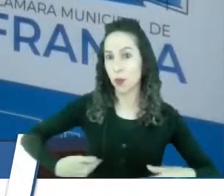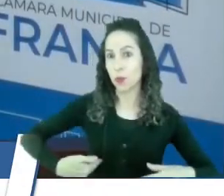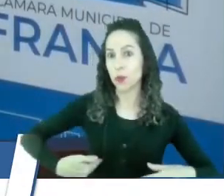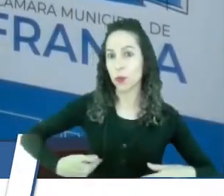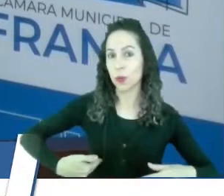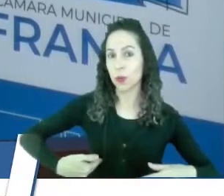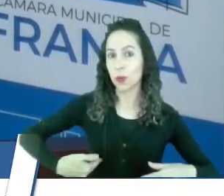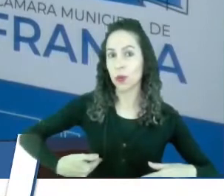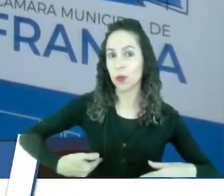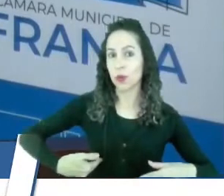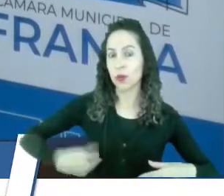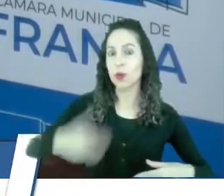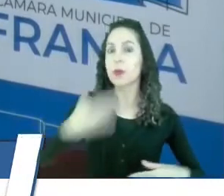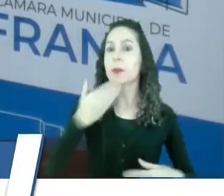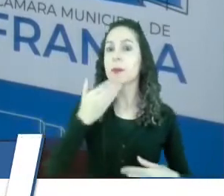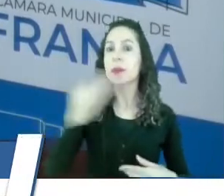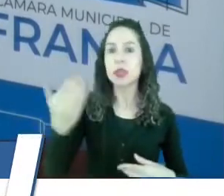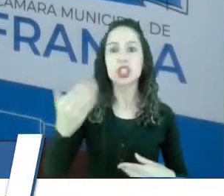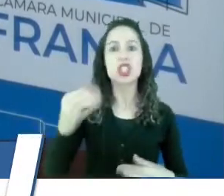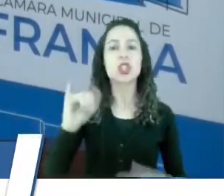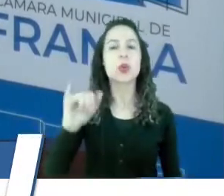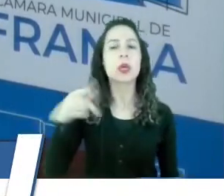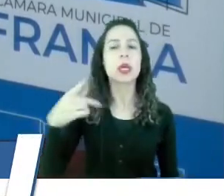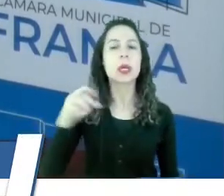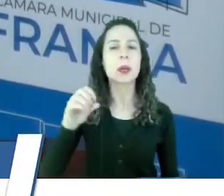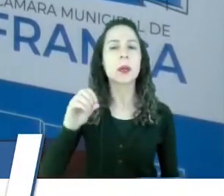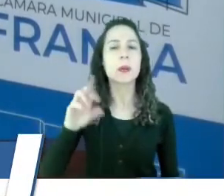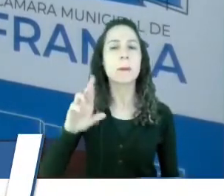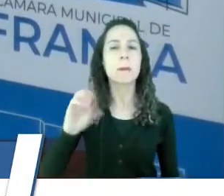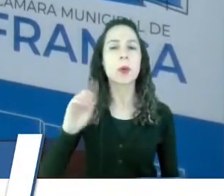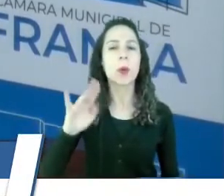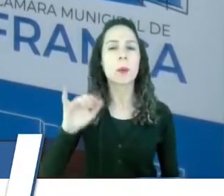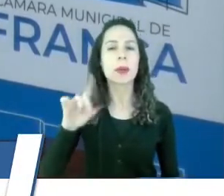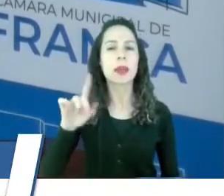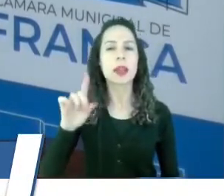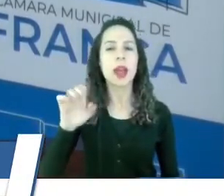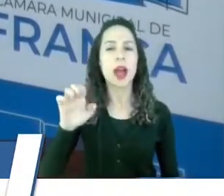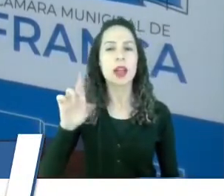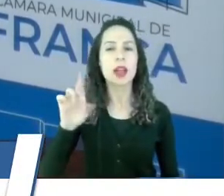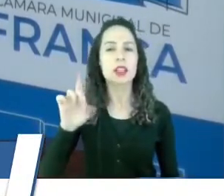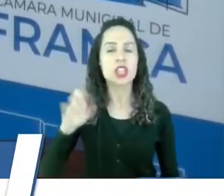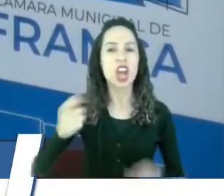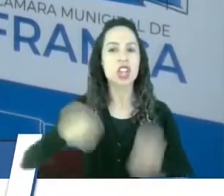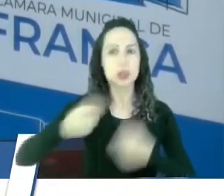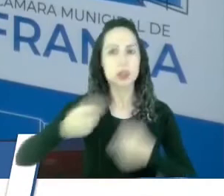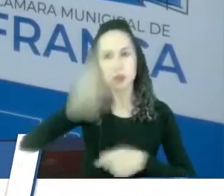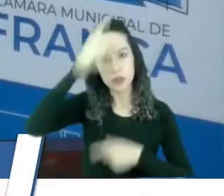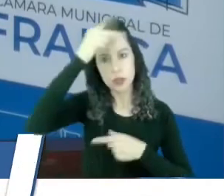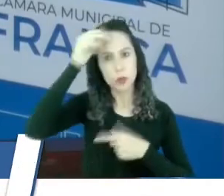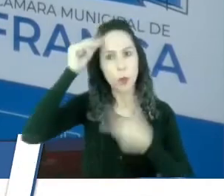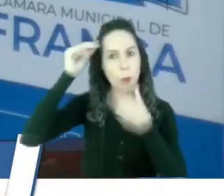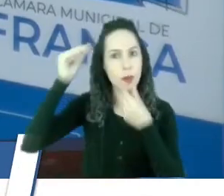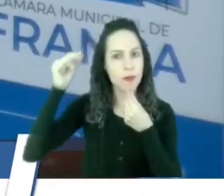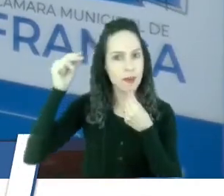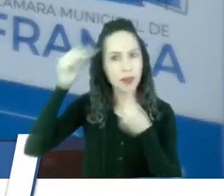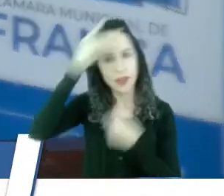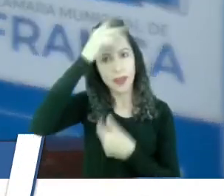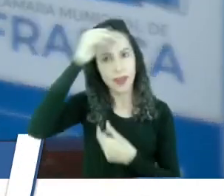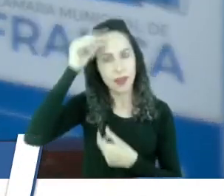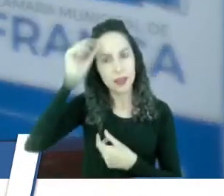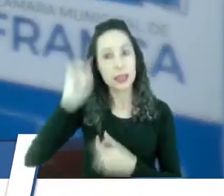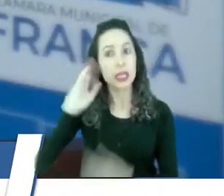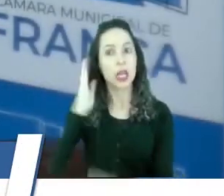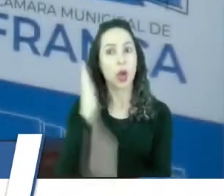questão da improbidade administrativa, que, de repente, do prefeito, mas que, se comprovar do